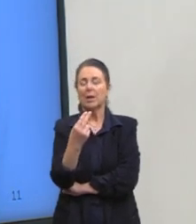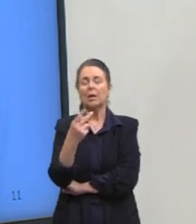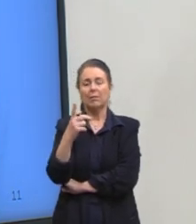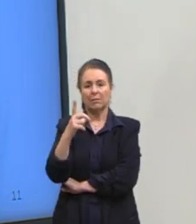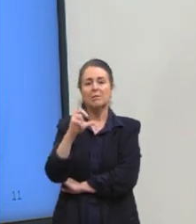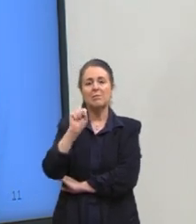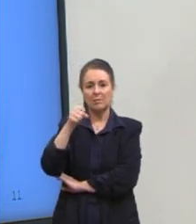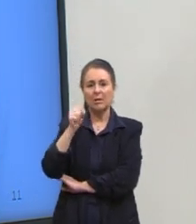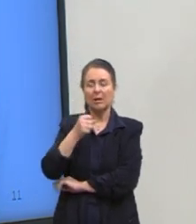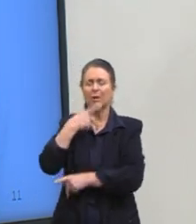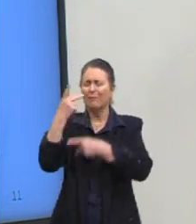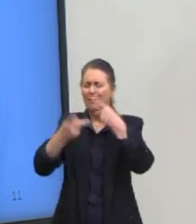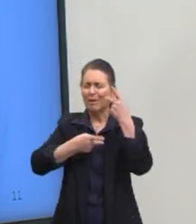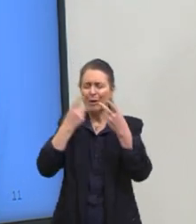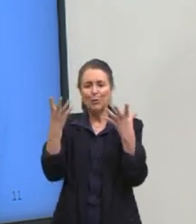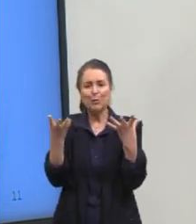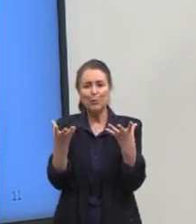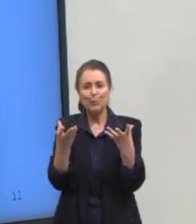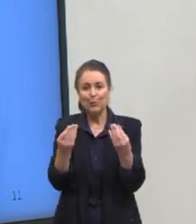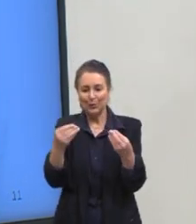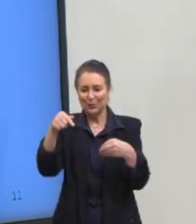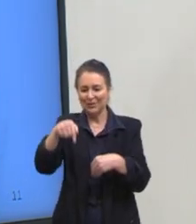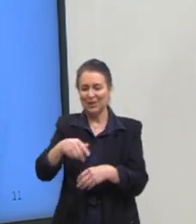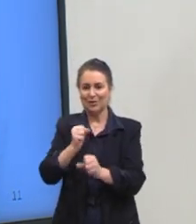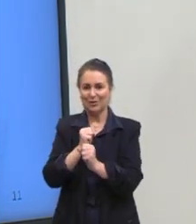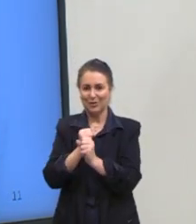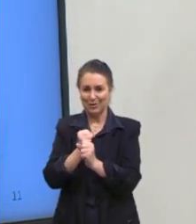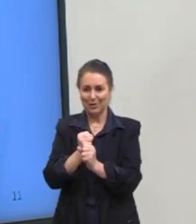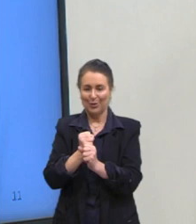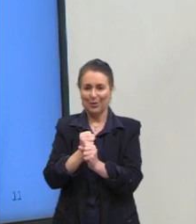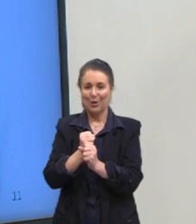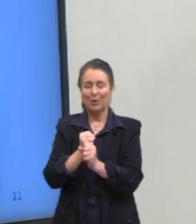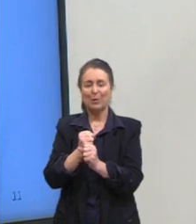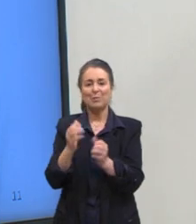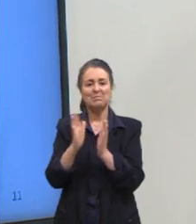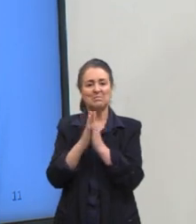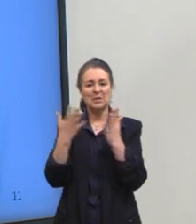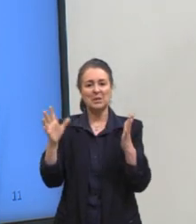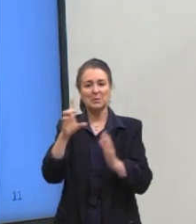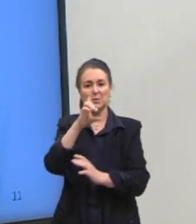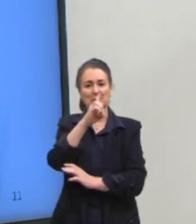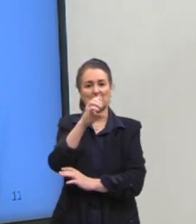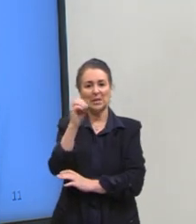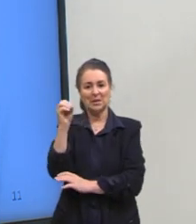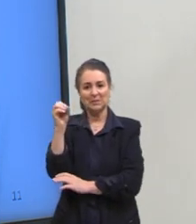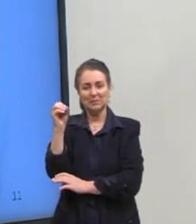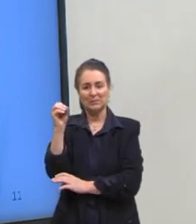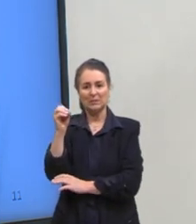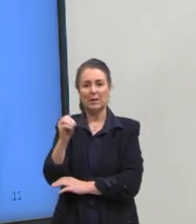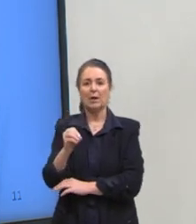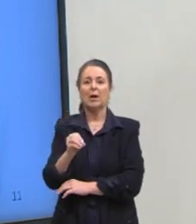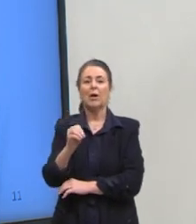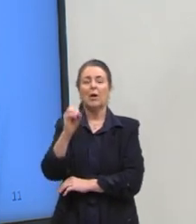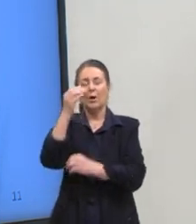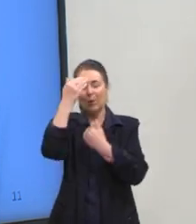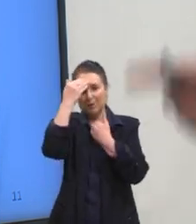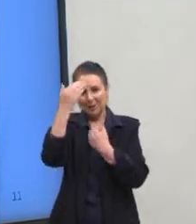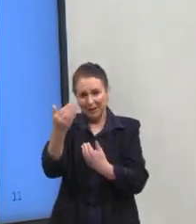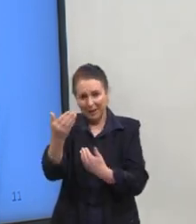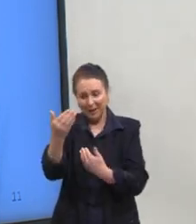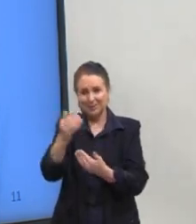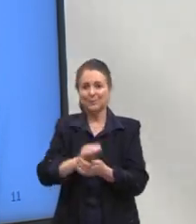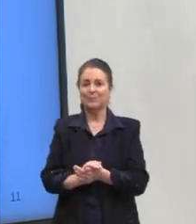falado esse ano, pois está aí comemorando seus 100 anos. Então, pessoal, valeu pela aula de hoje,